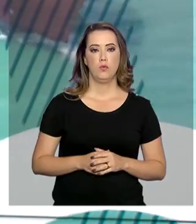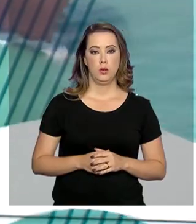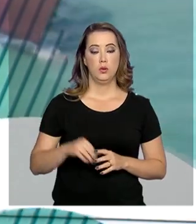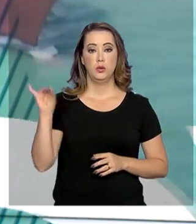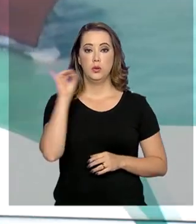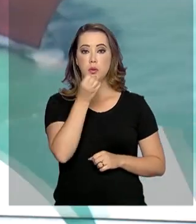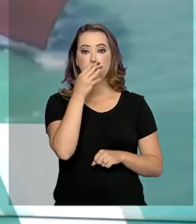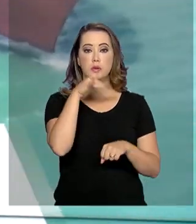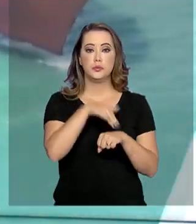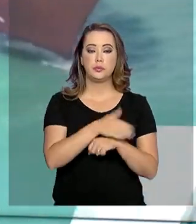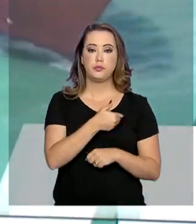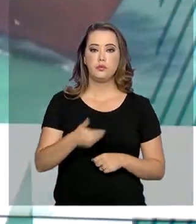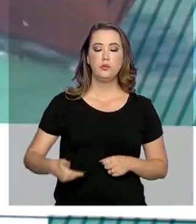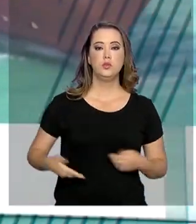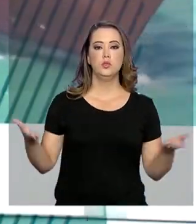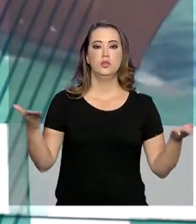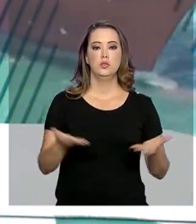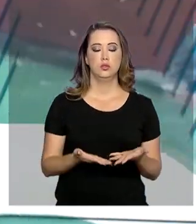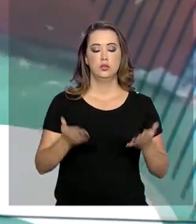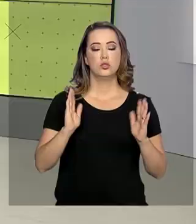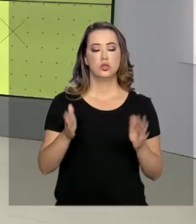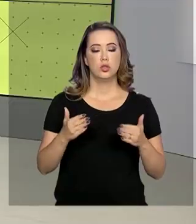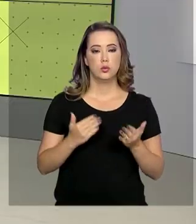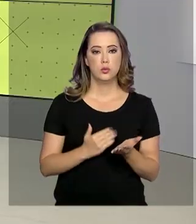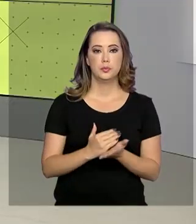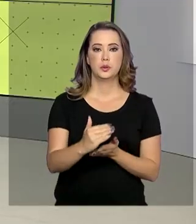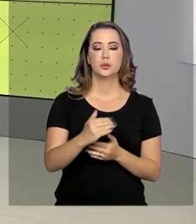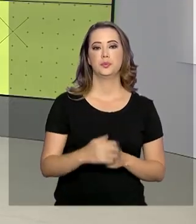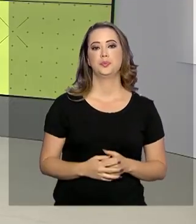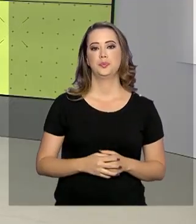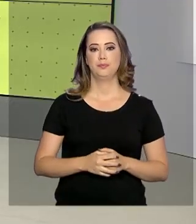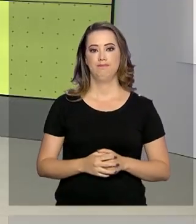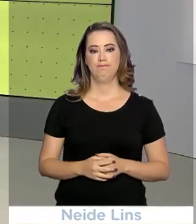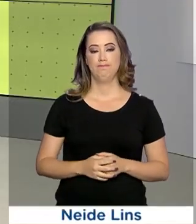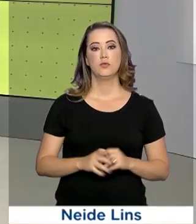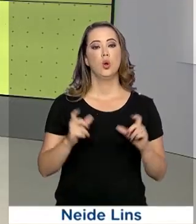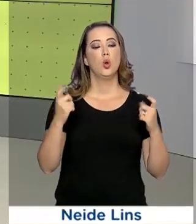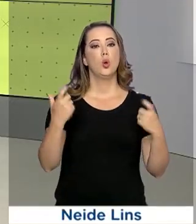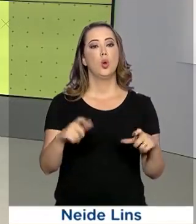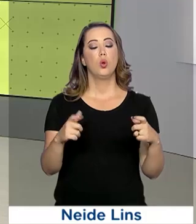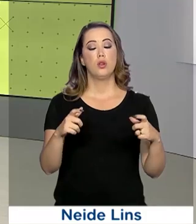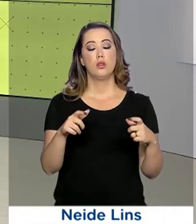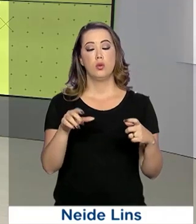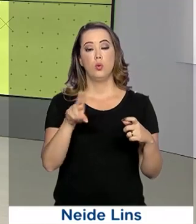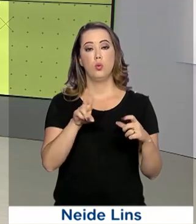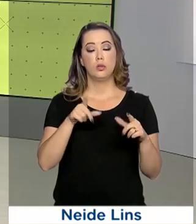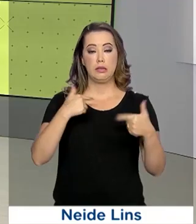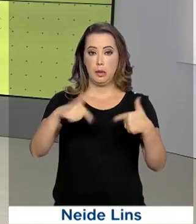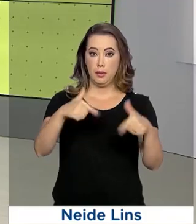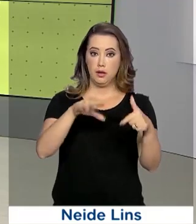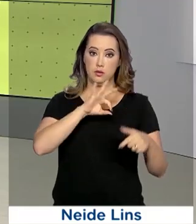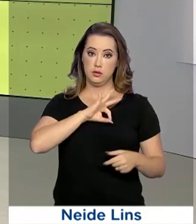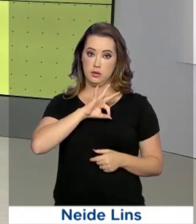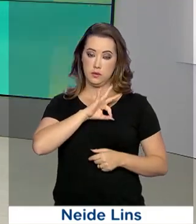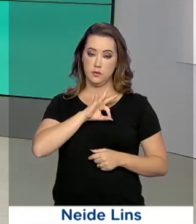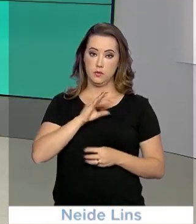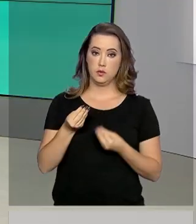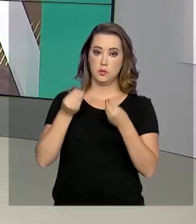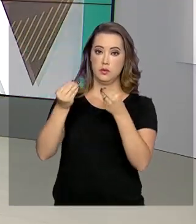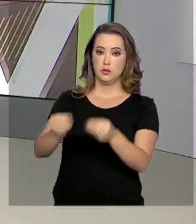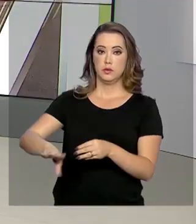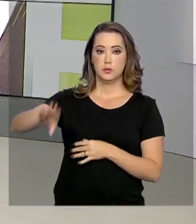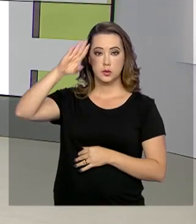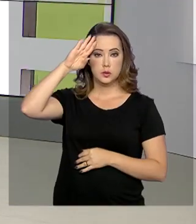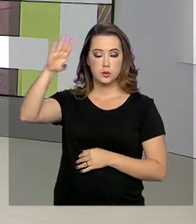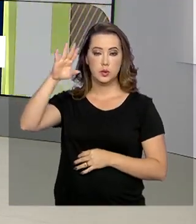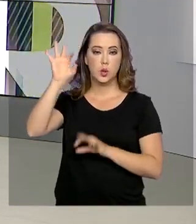Boa noite, o governo agora já está no ar. Chamada de Mandacaru, a Operação das Forças Armadas de Garantia da Lei e da